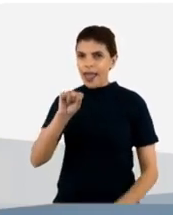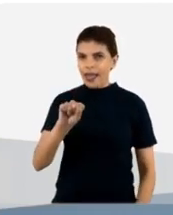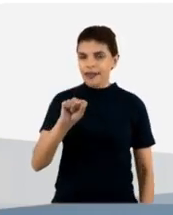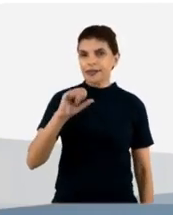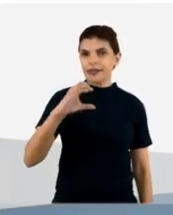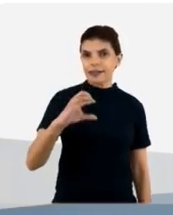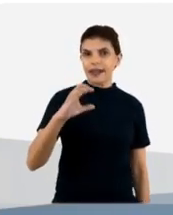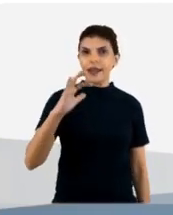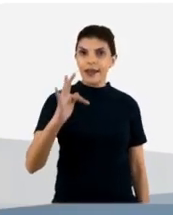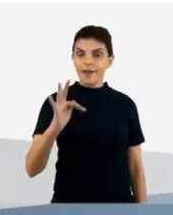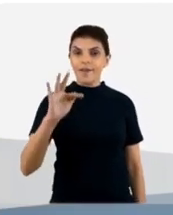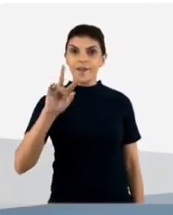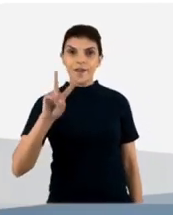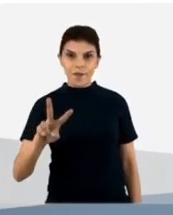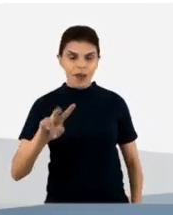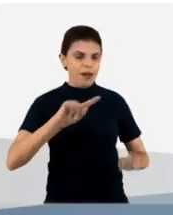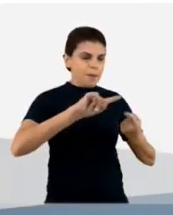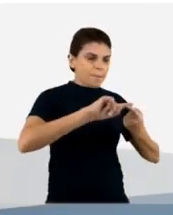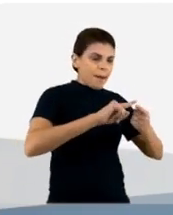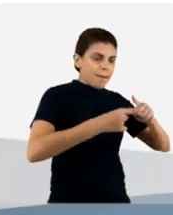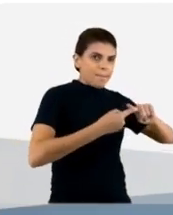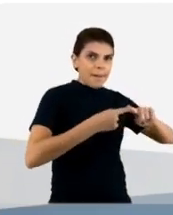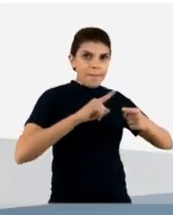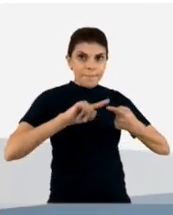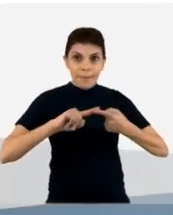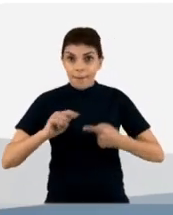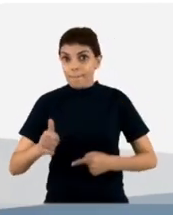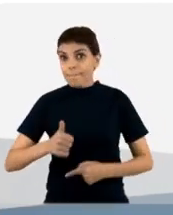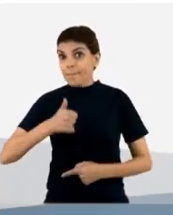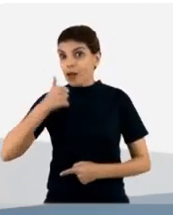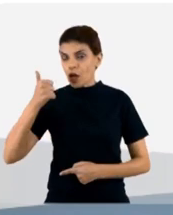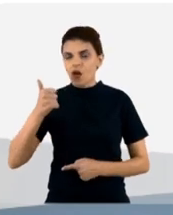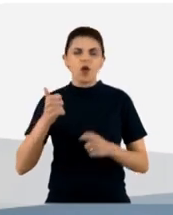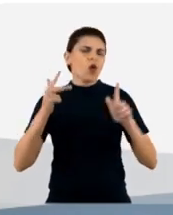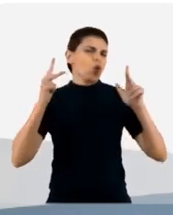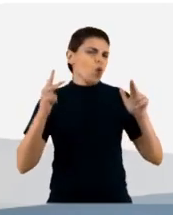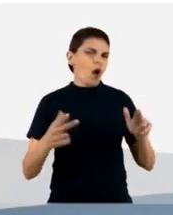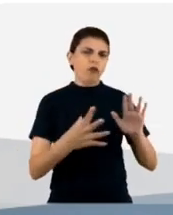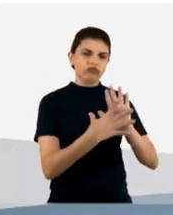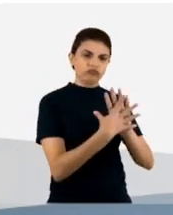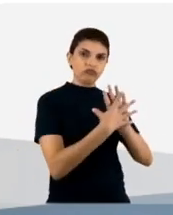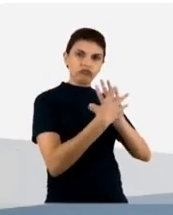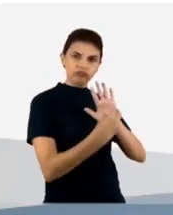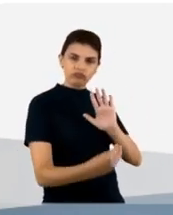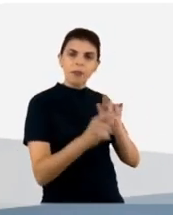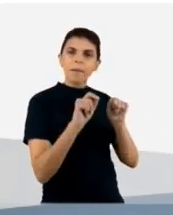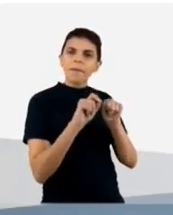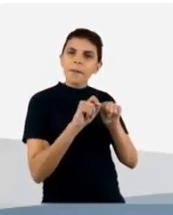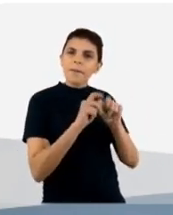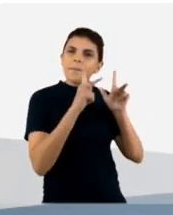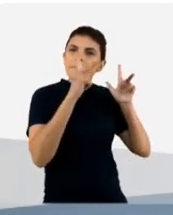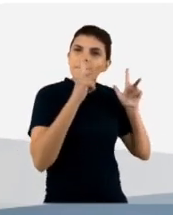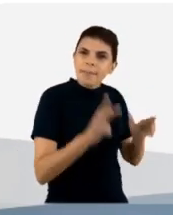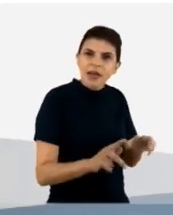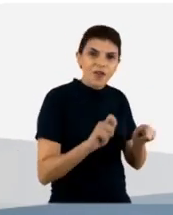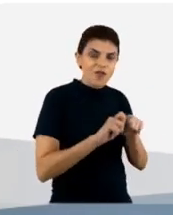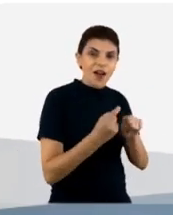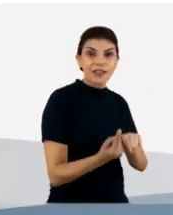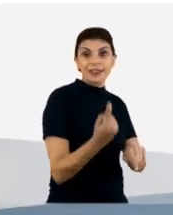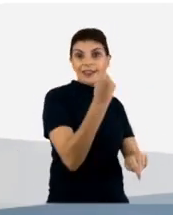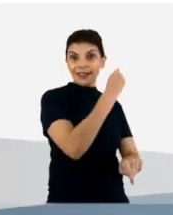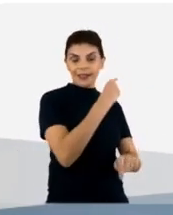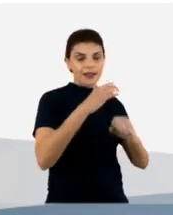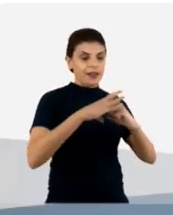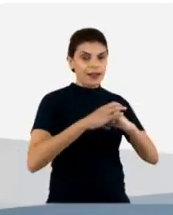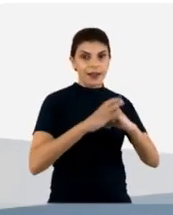SCFVs que se ligam melhor da mesma maneira fazendo aquele mesmo screening que a gente faz